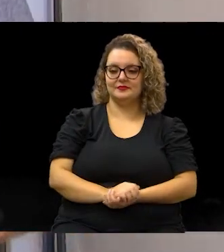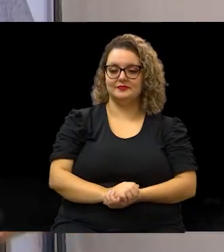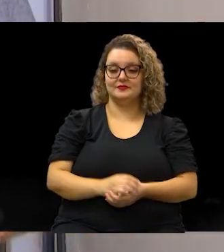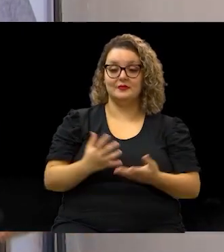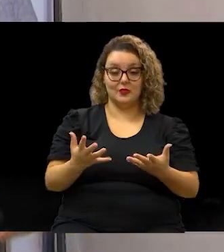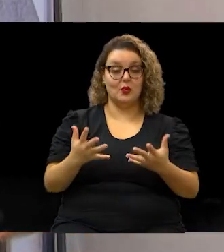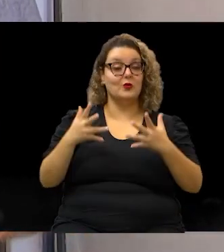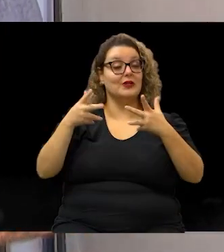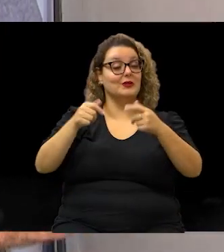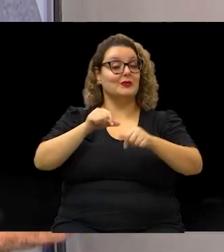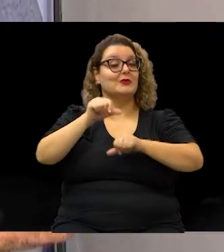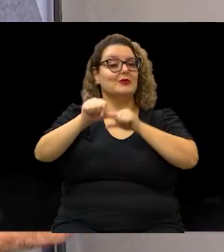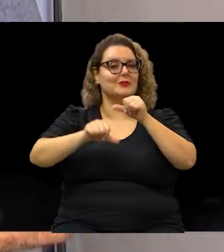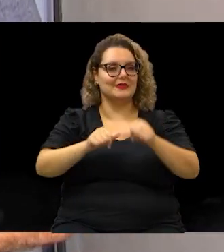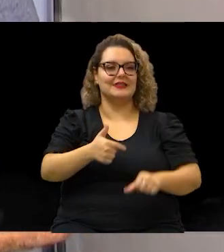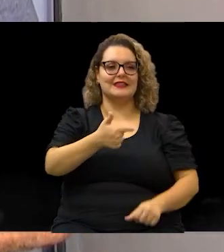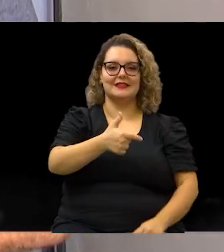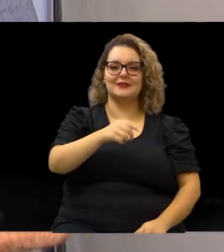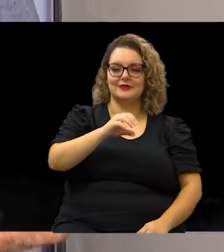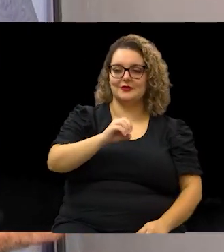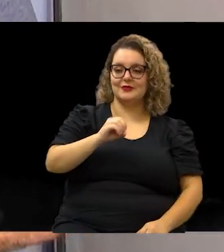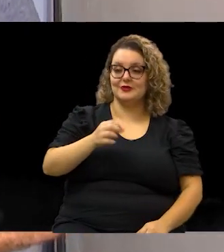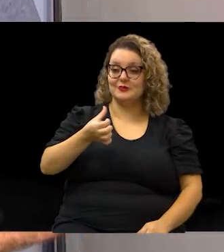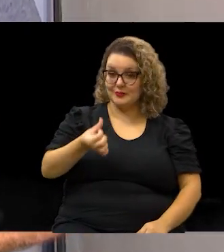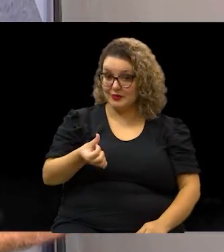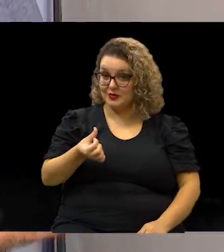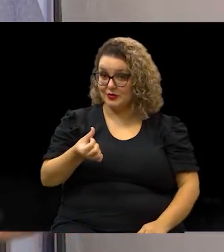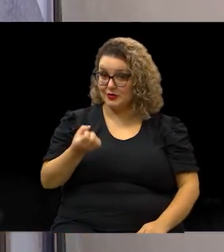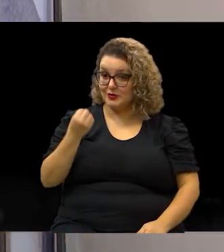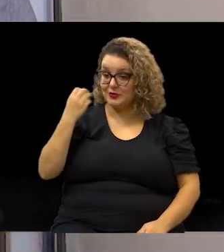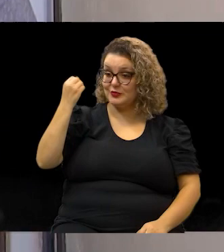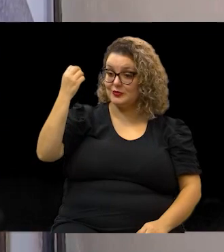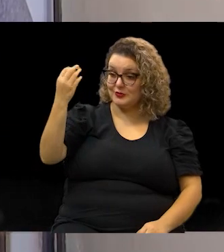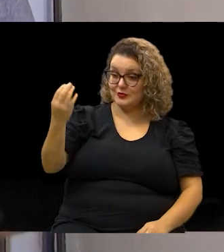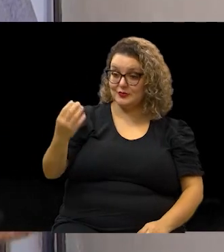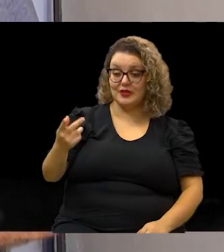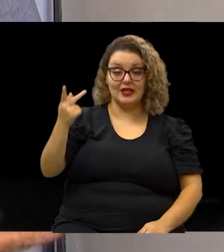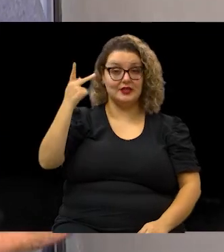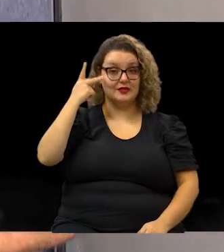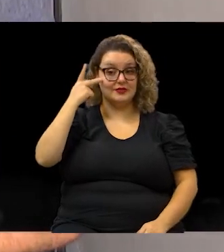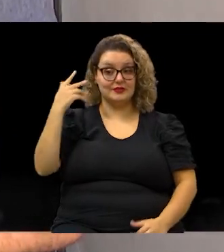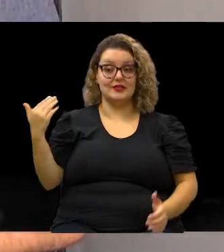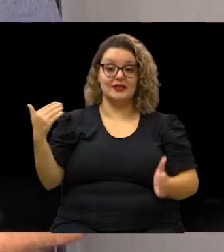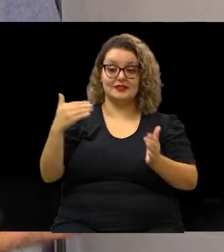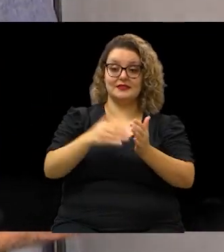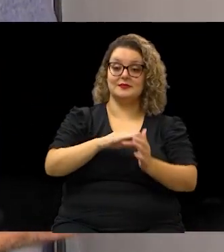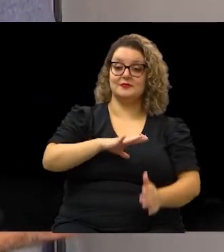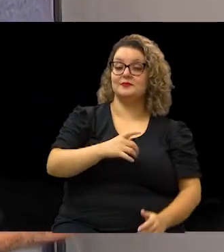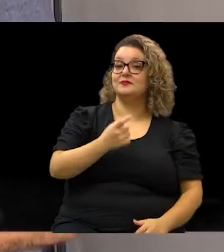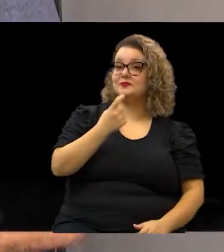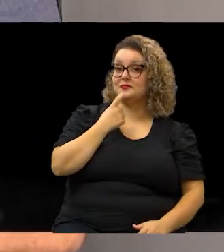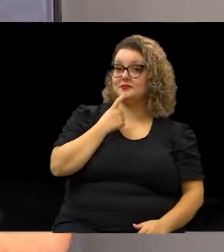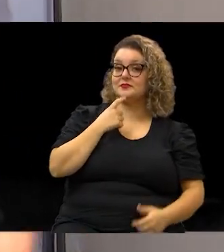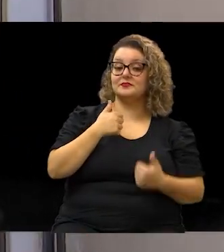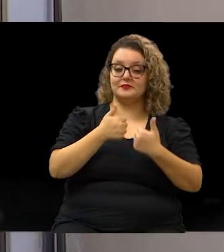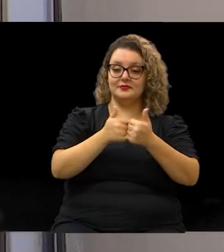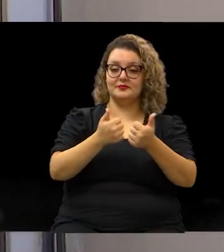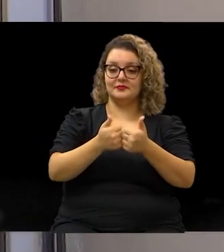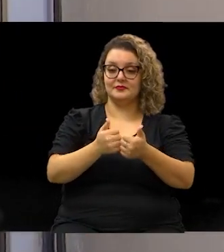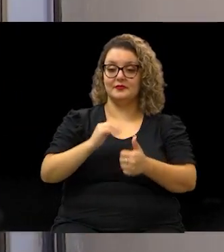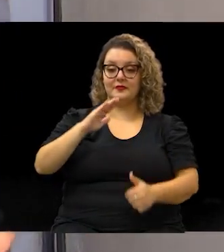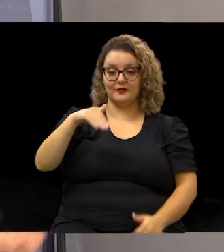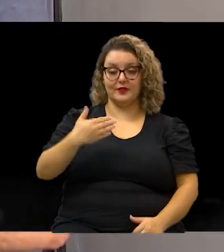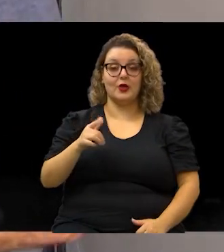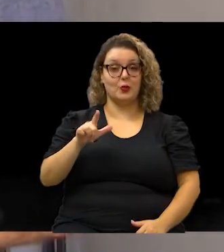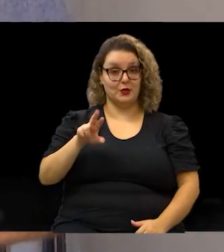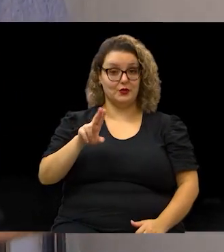mudou em 2006, numa viagem de São Paulo para Campinas de ônibus. Quando